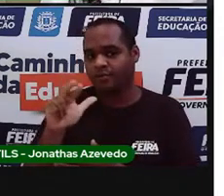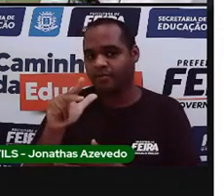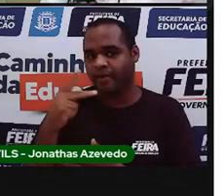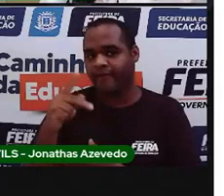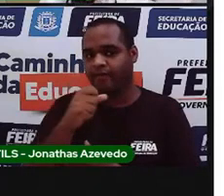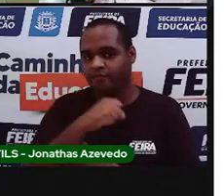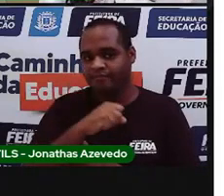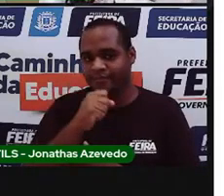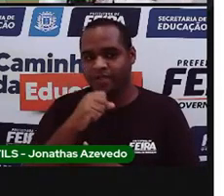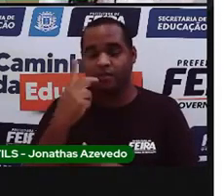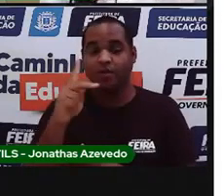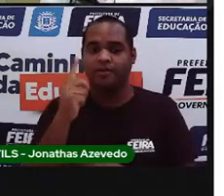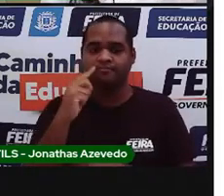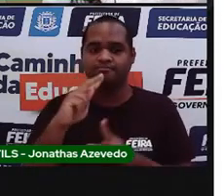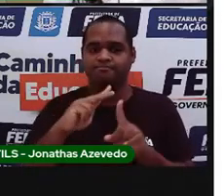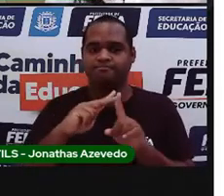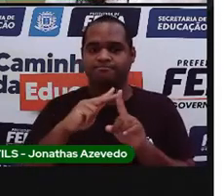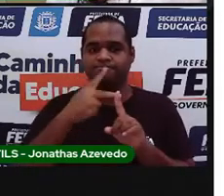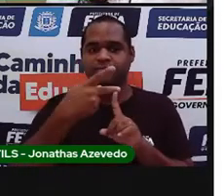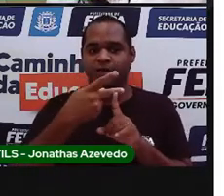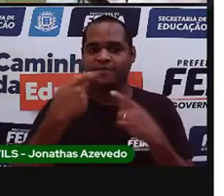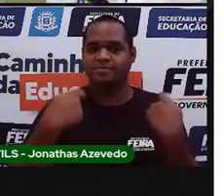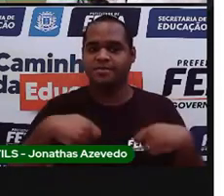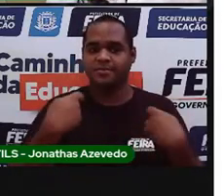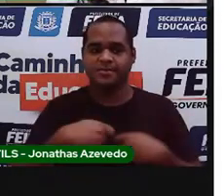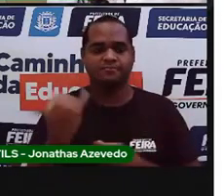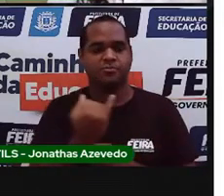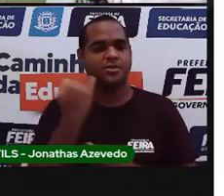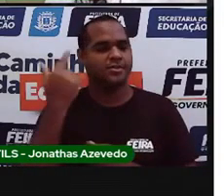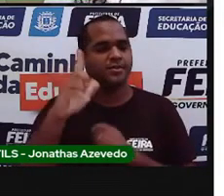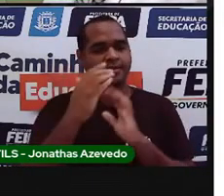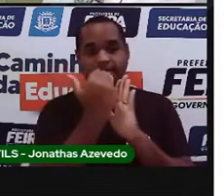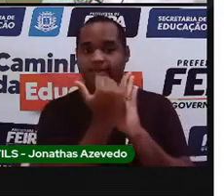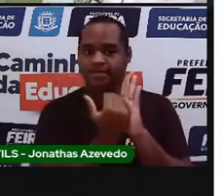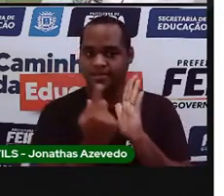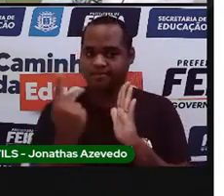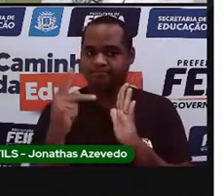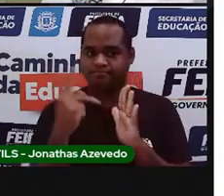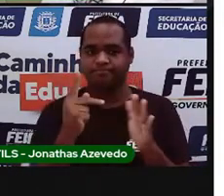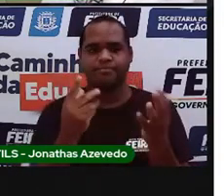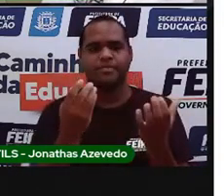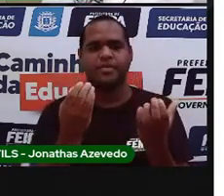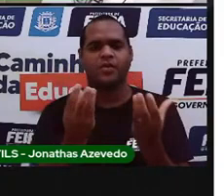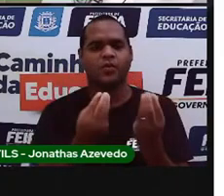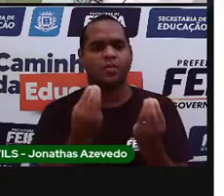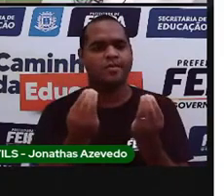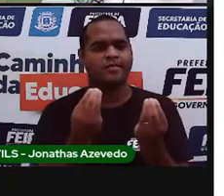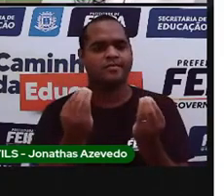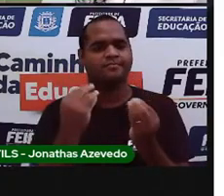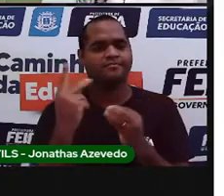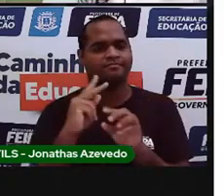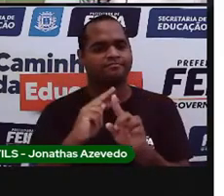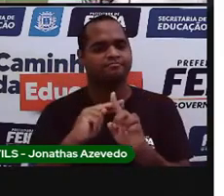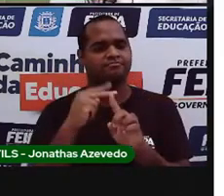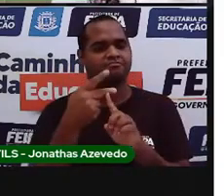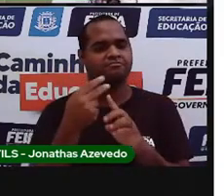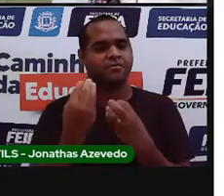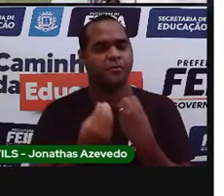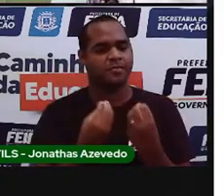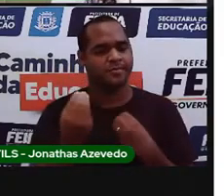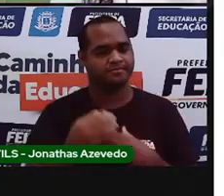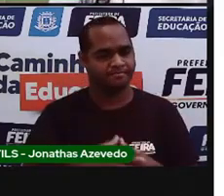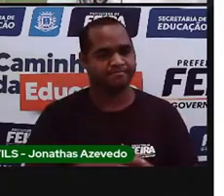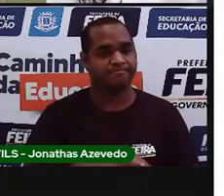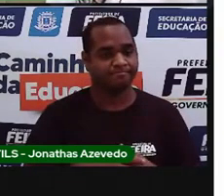dobrar todos os materiais da lista. Como ficará a lista deles? Na